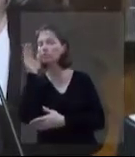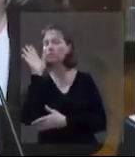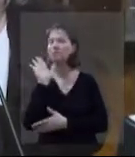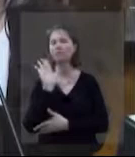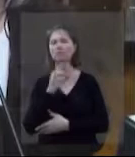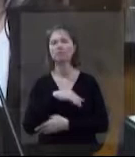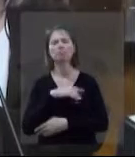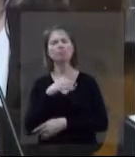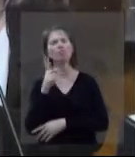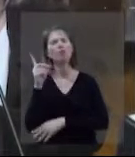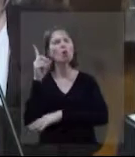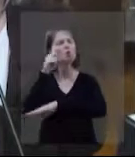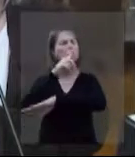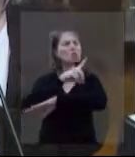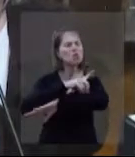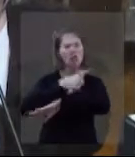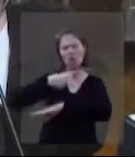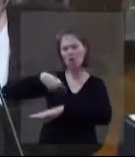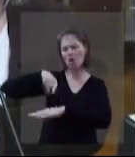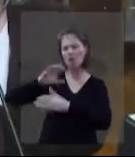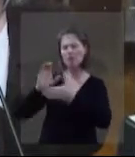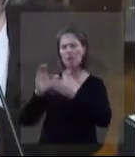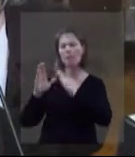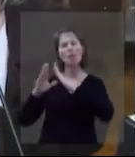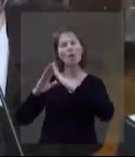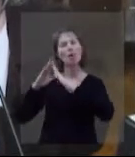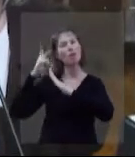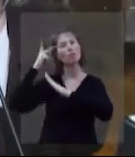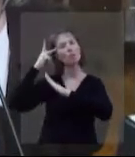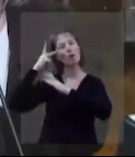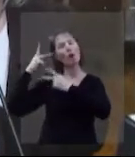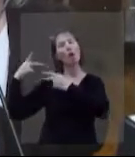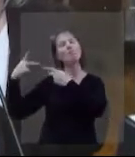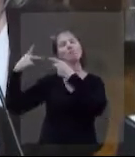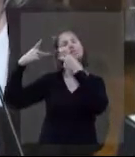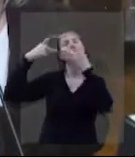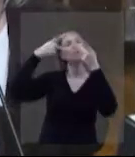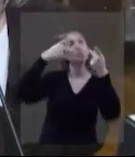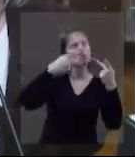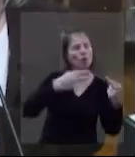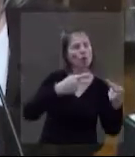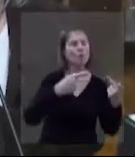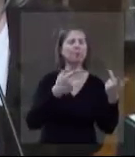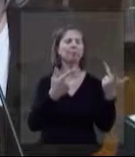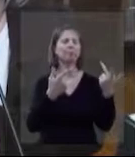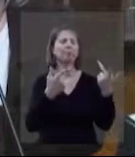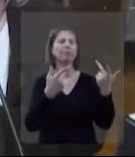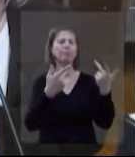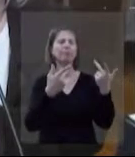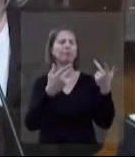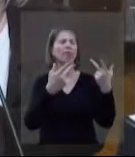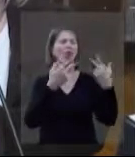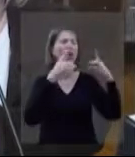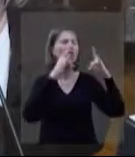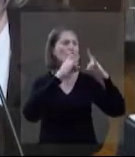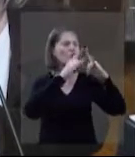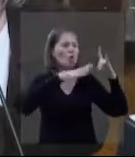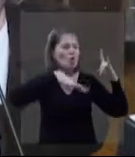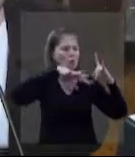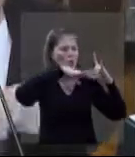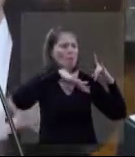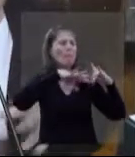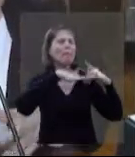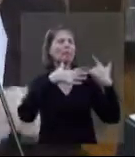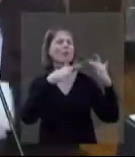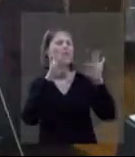churrasqueira. Aí um dia, que nós morávamos em São Paulo, ainda a gente foi lá e fomos pro clube fazer um churrasco. Meu sogro tava junto, minha